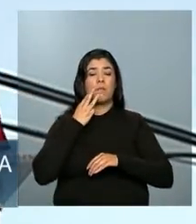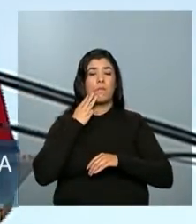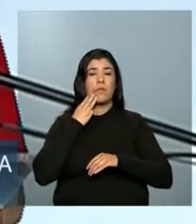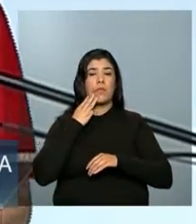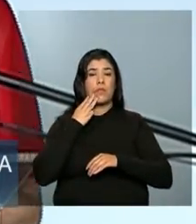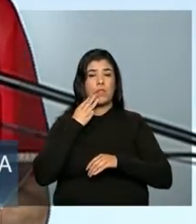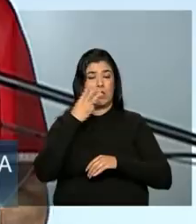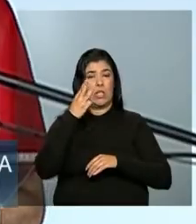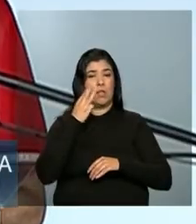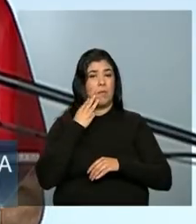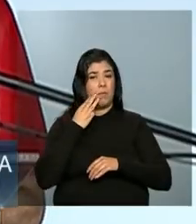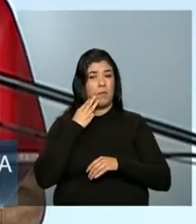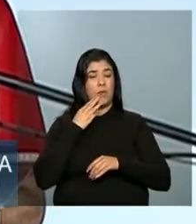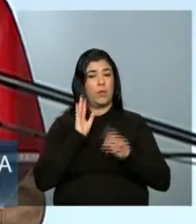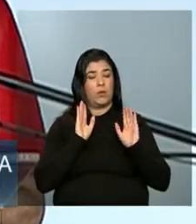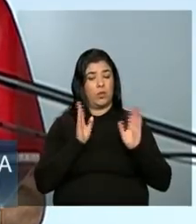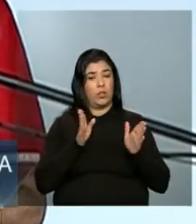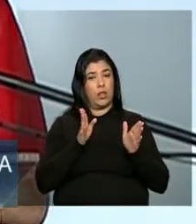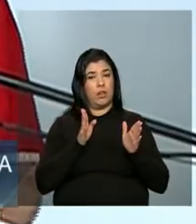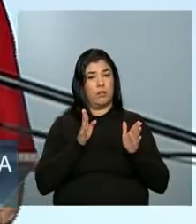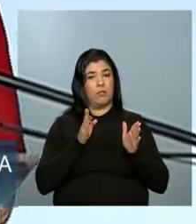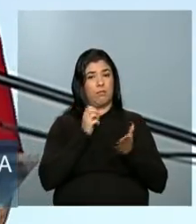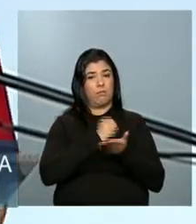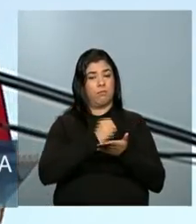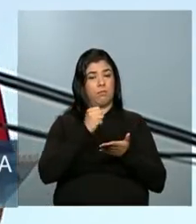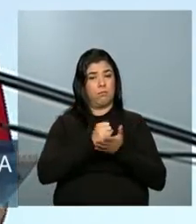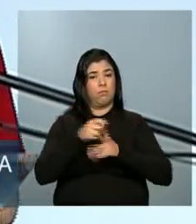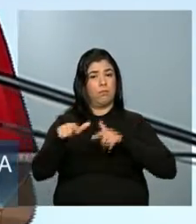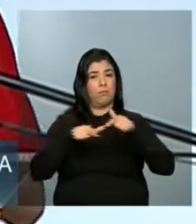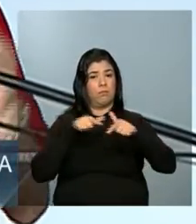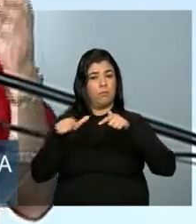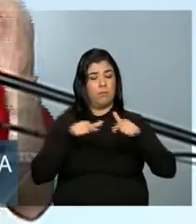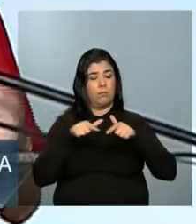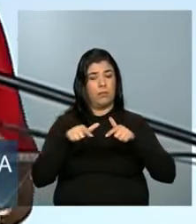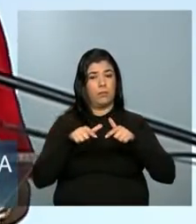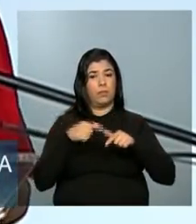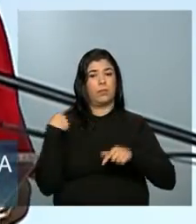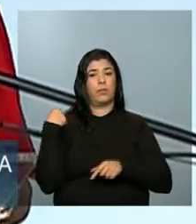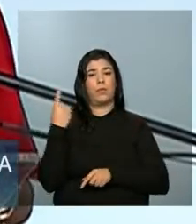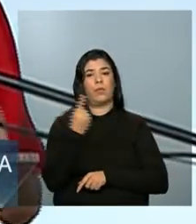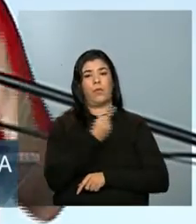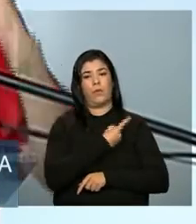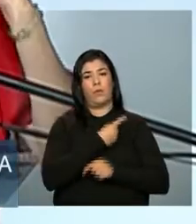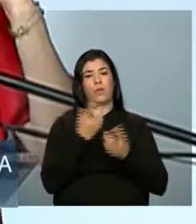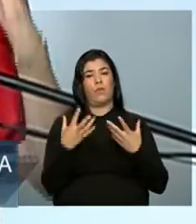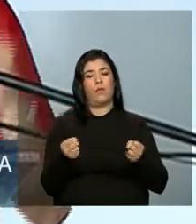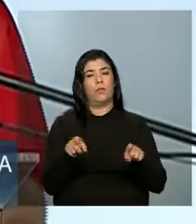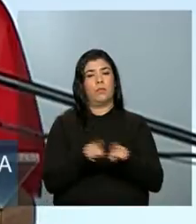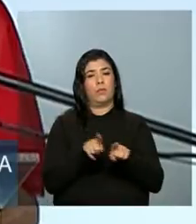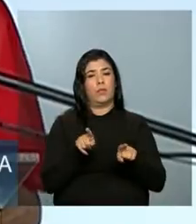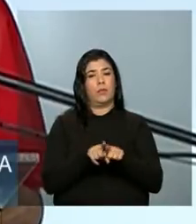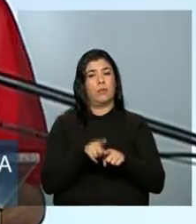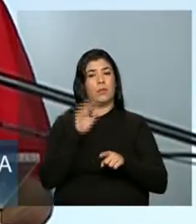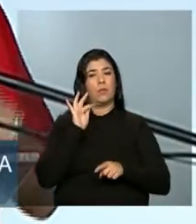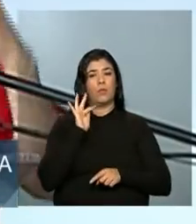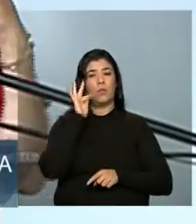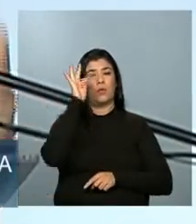Com isso, nós vamos chegar